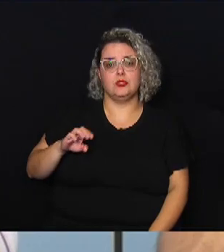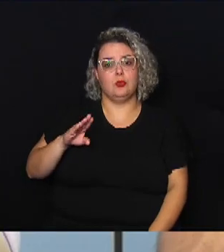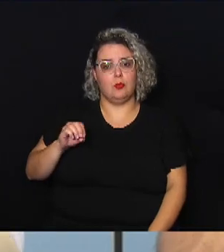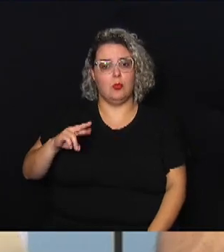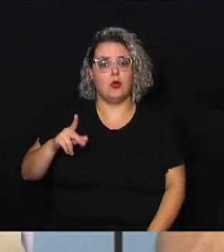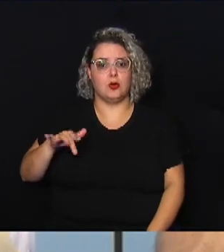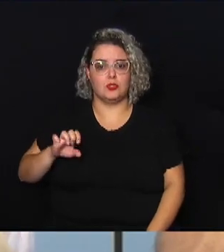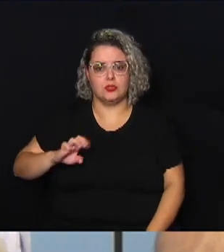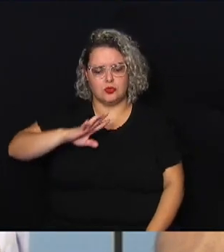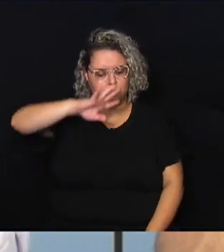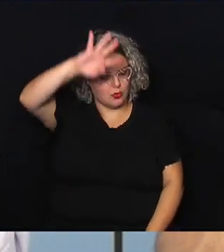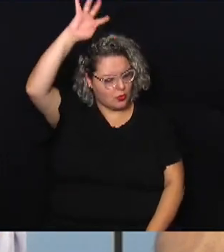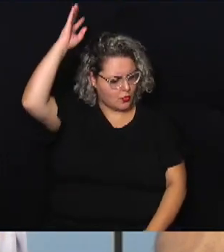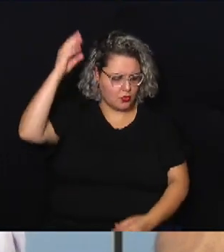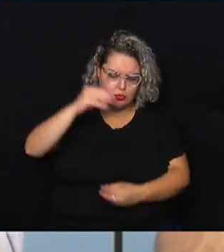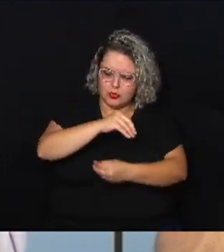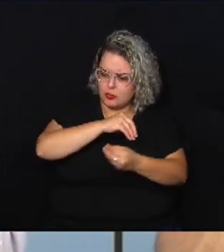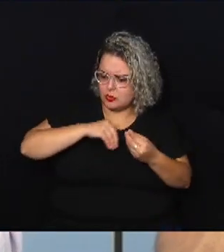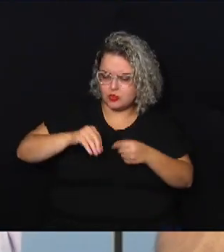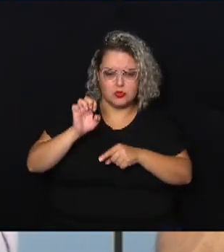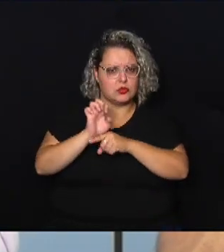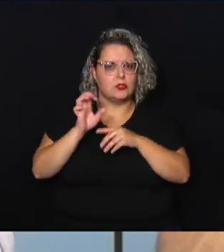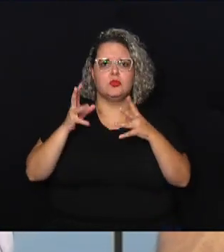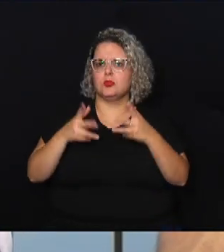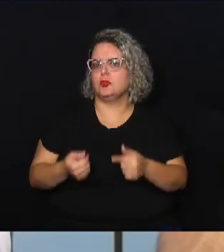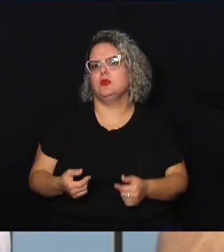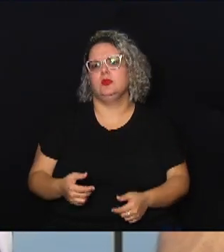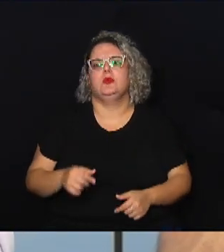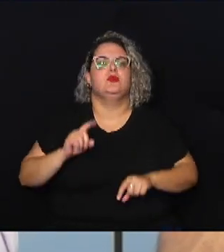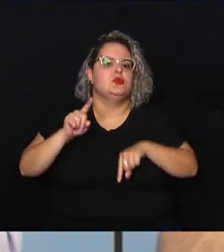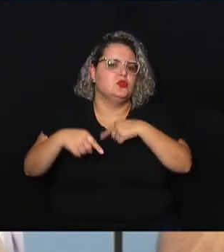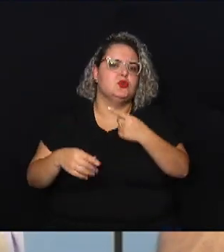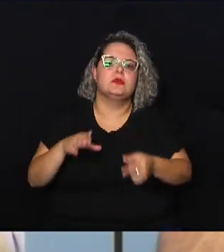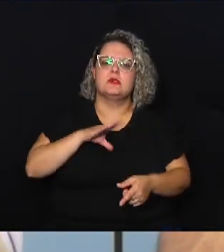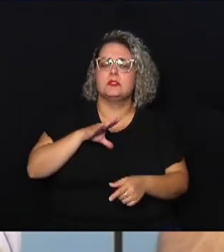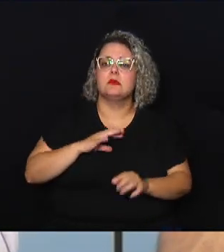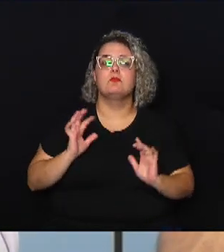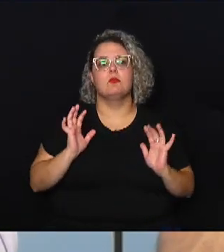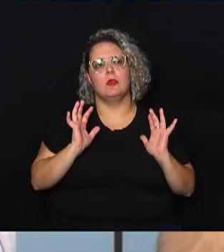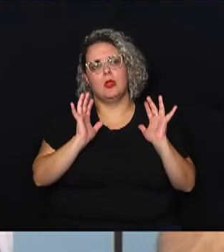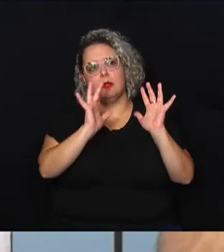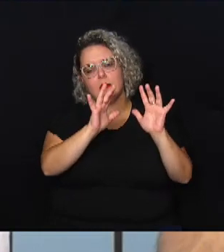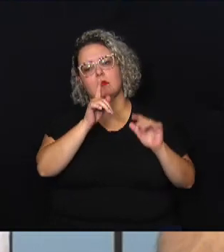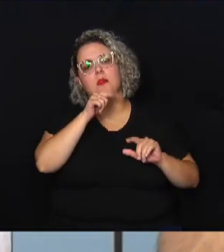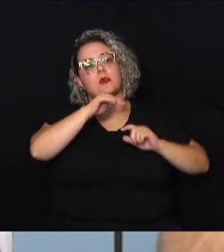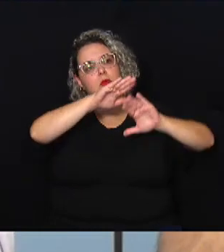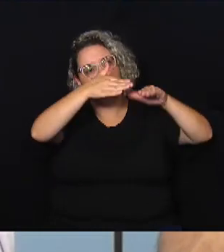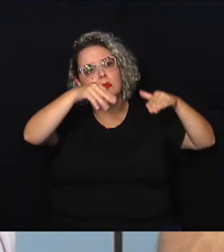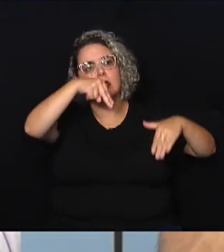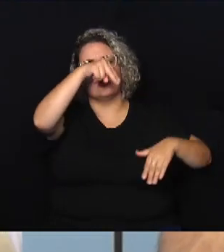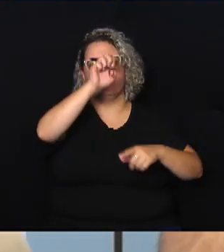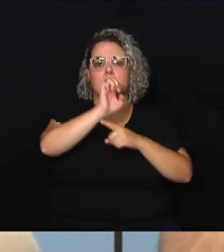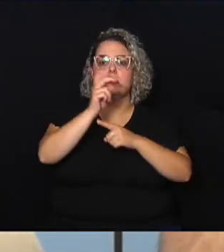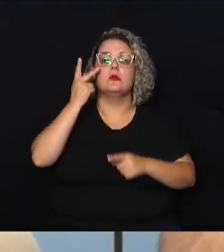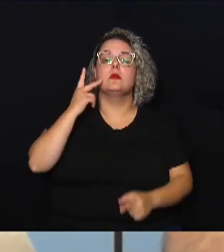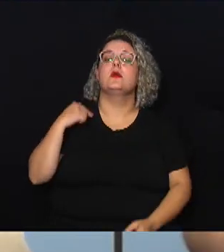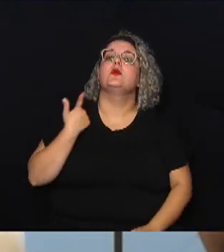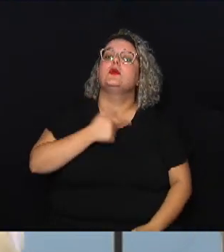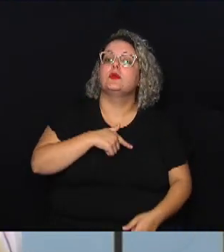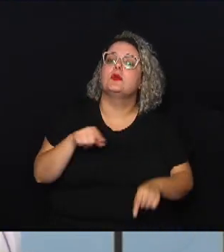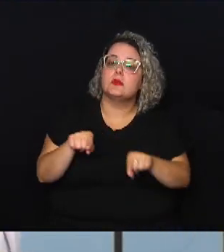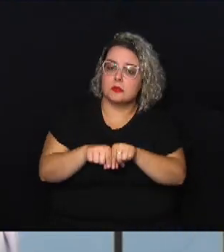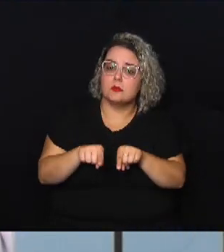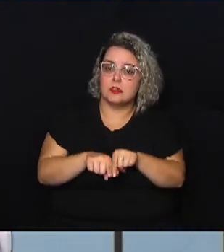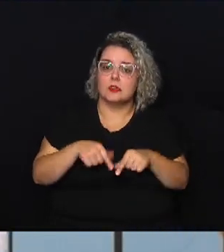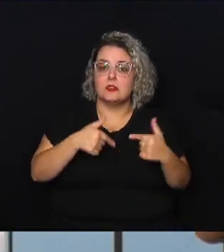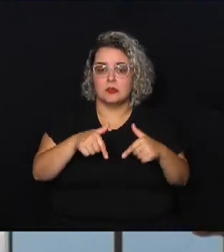envolvido do Estado inteiro então tem equipe saindo de outras cidades para ir para o litoral nós também estamos tendo esse